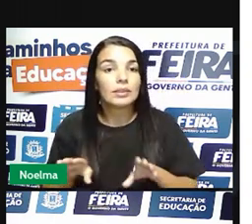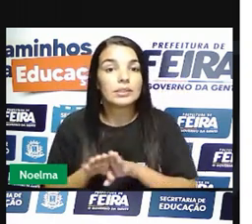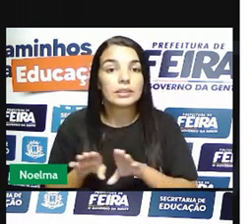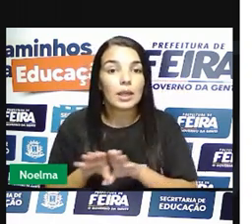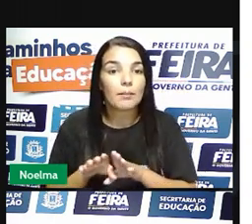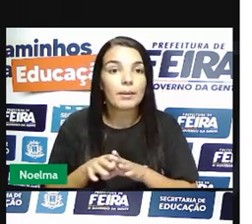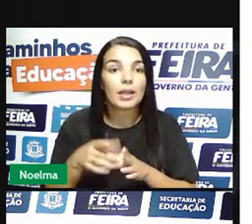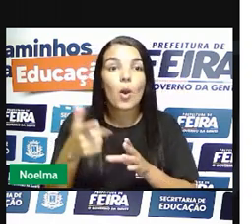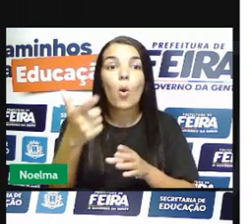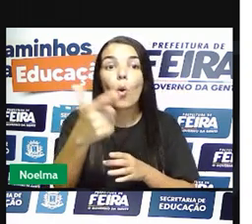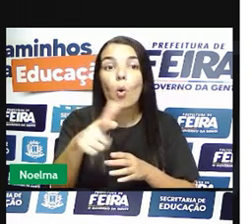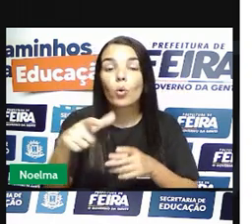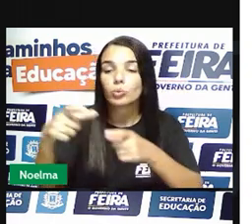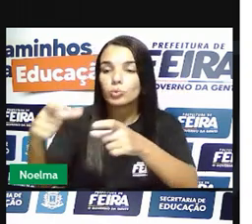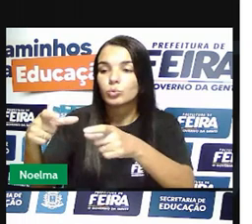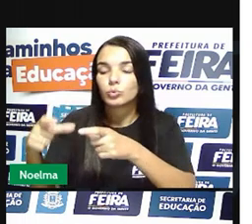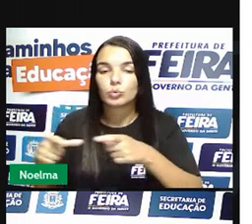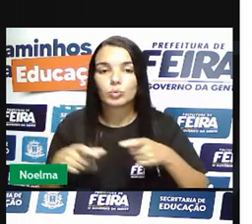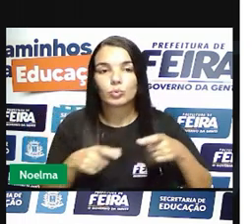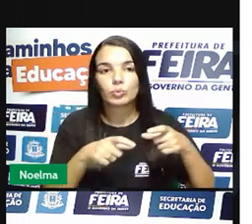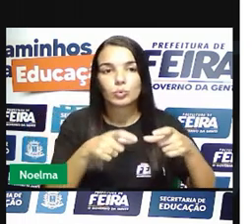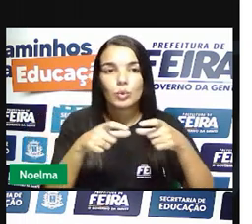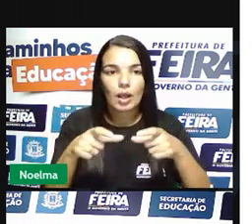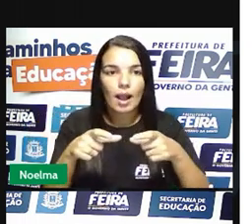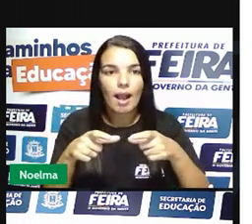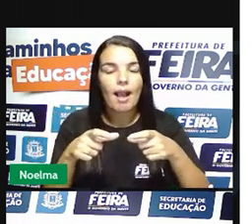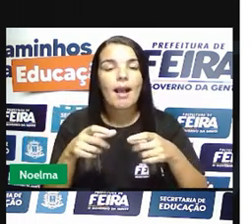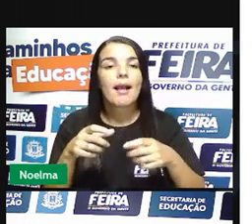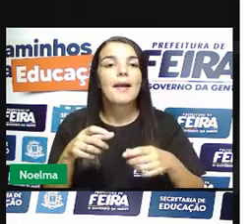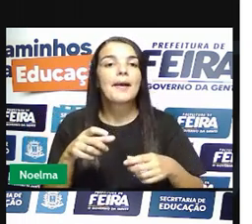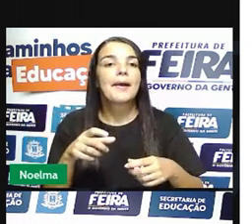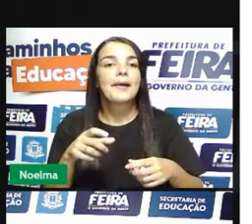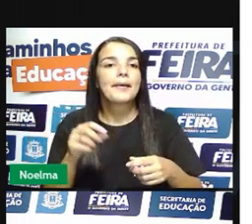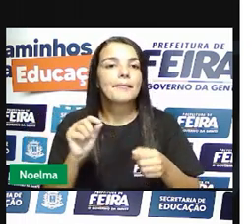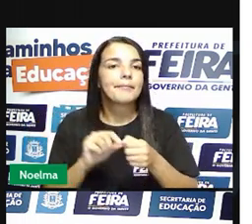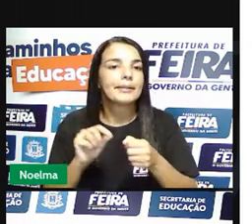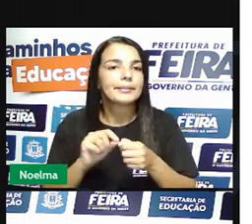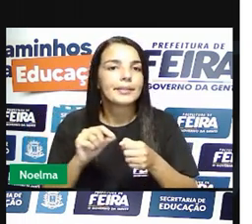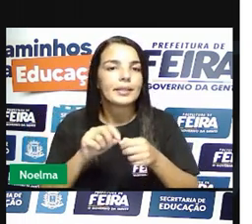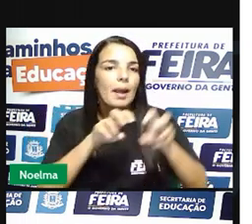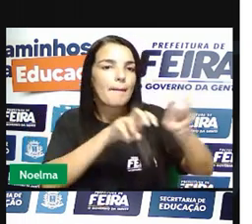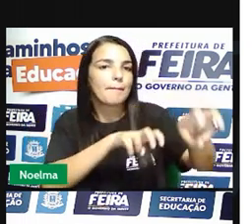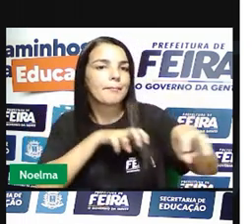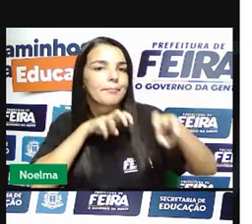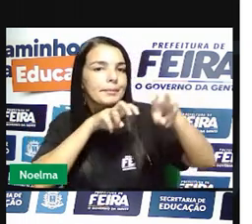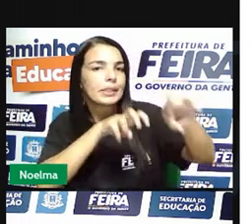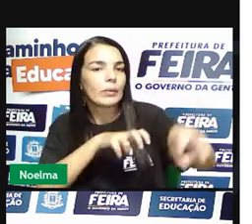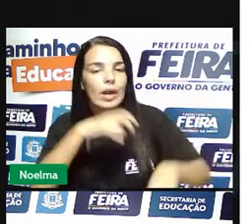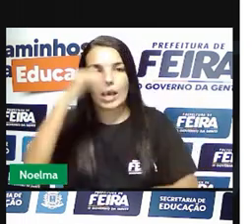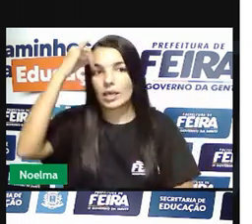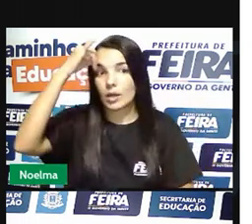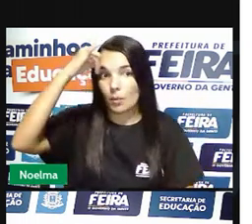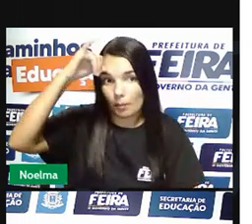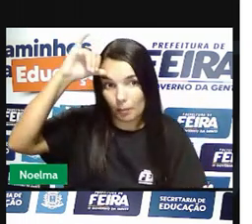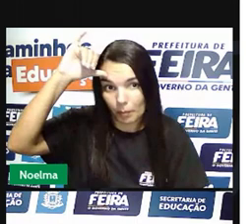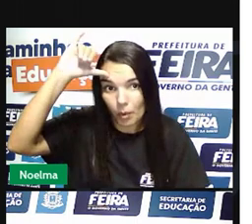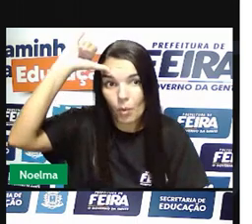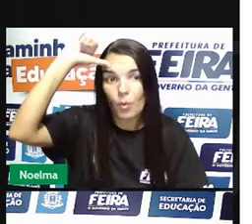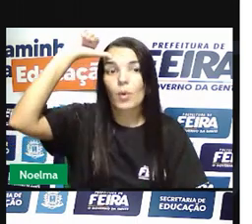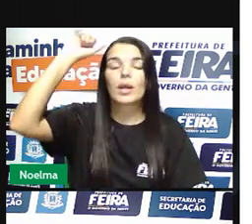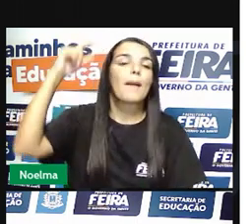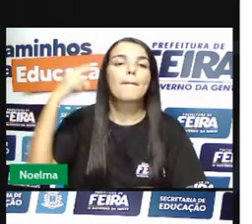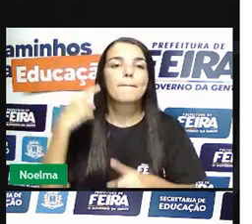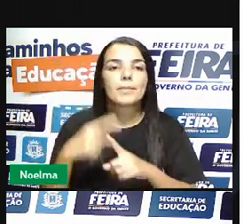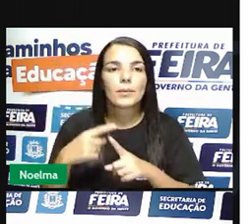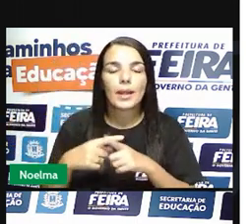regiões, a especialização da criação de gados, né? Até porque precisava-se de